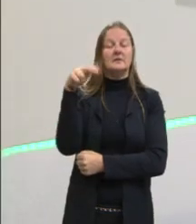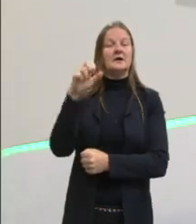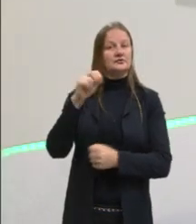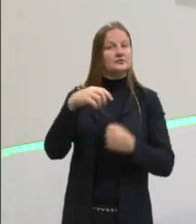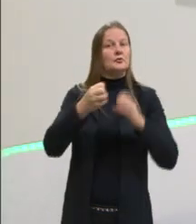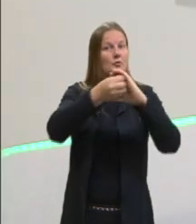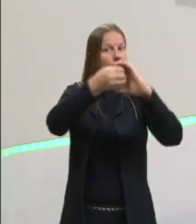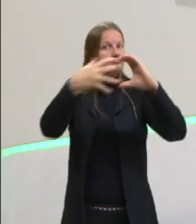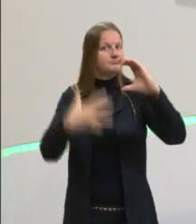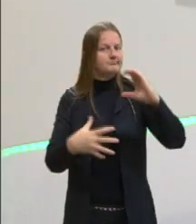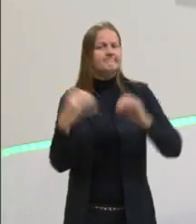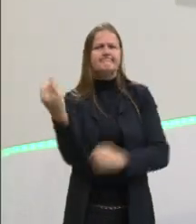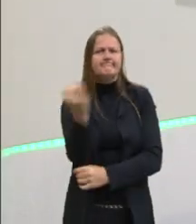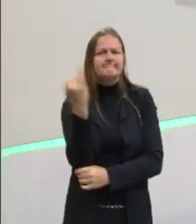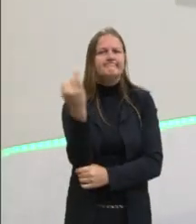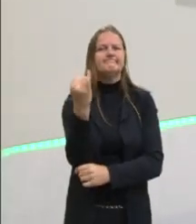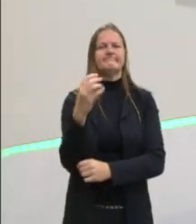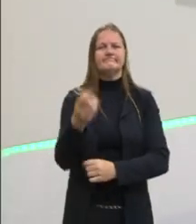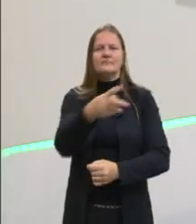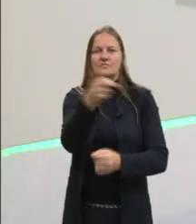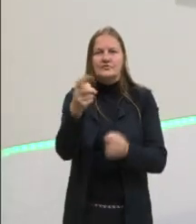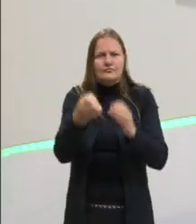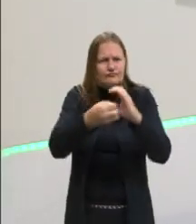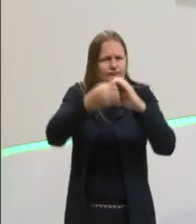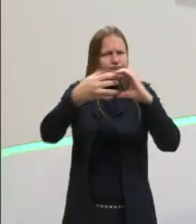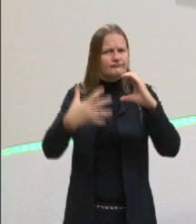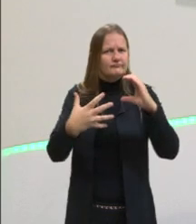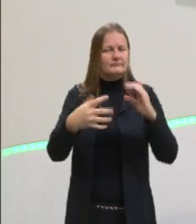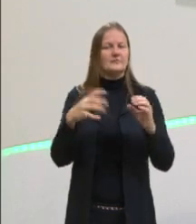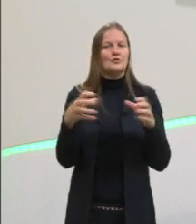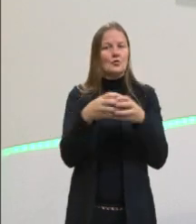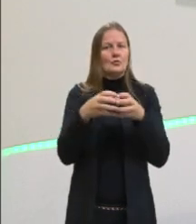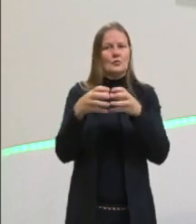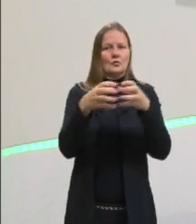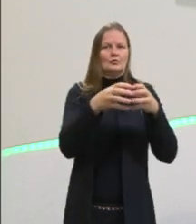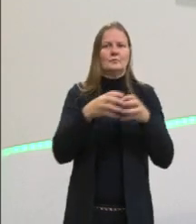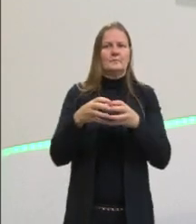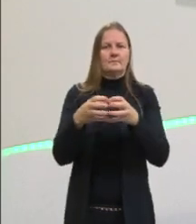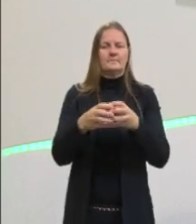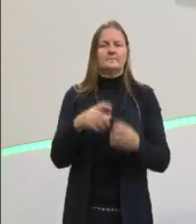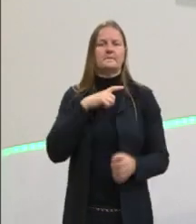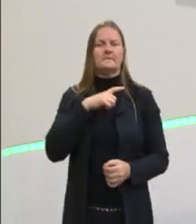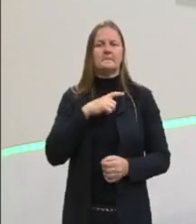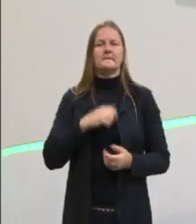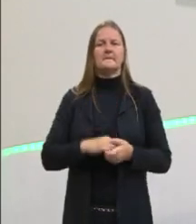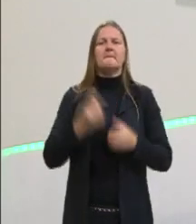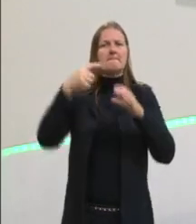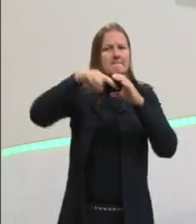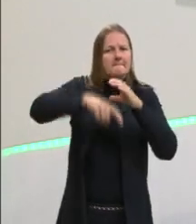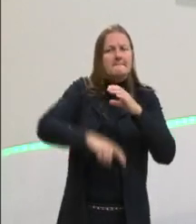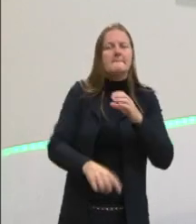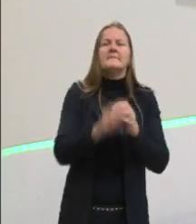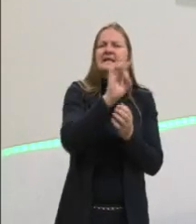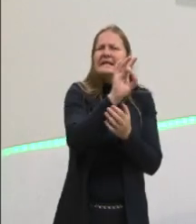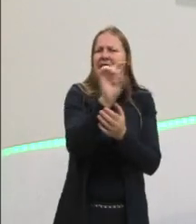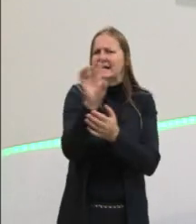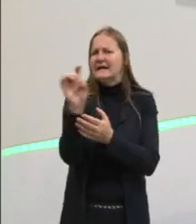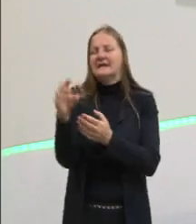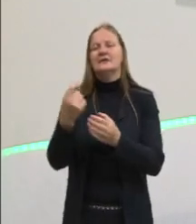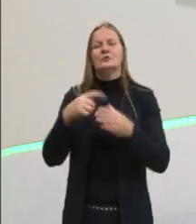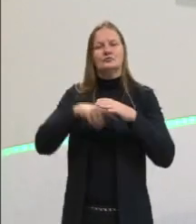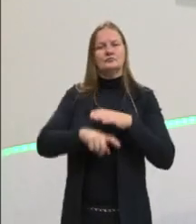principais desse grupo. Então, tem como, claro, a gente se aprofundar em cada um deles,